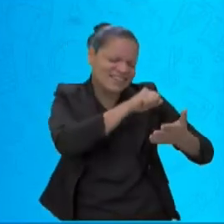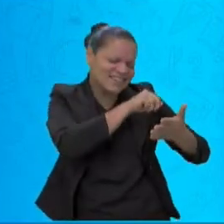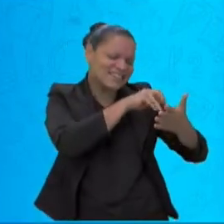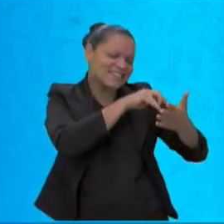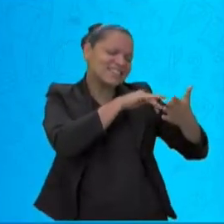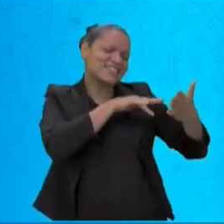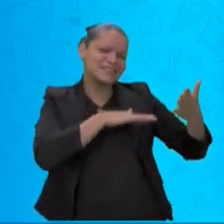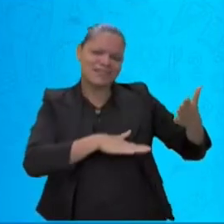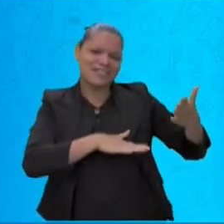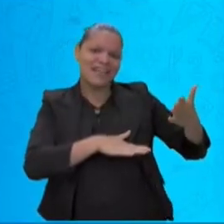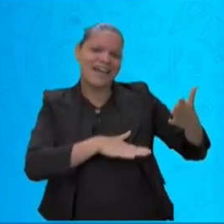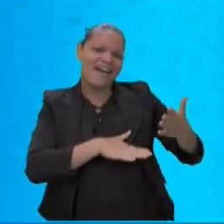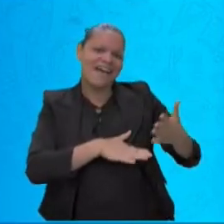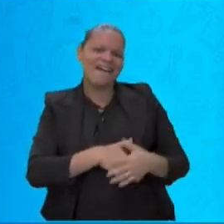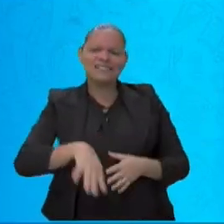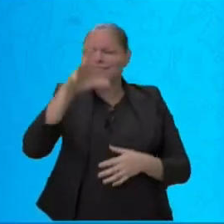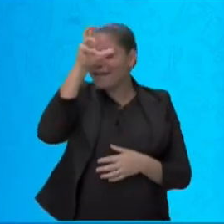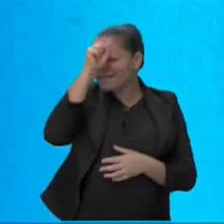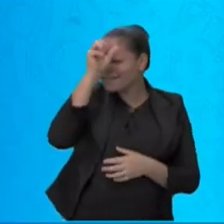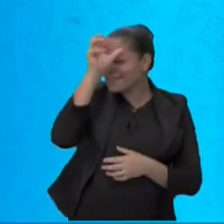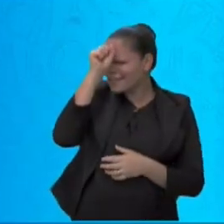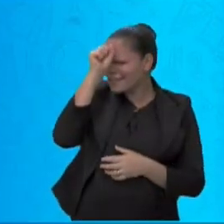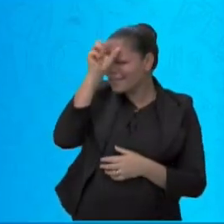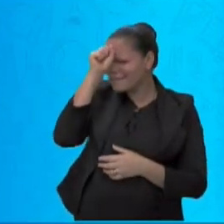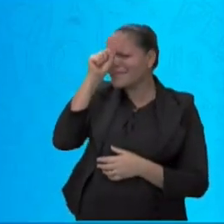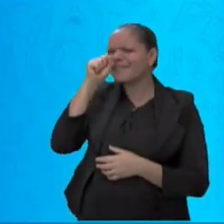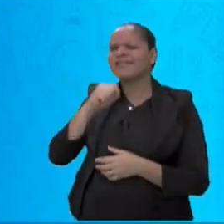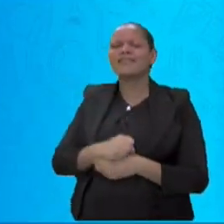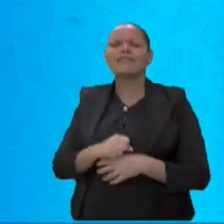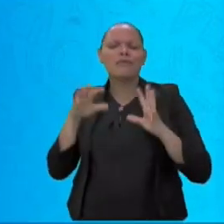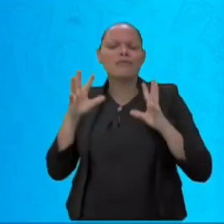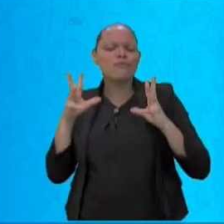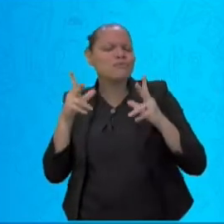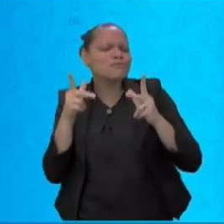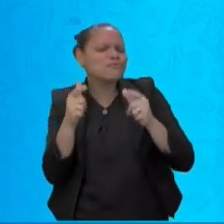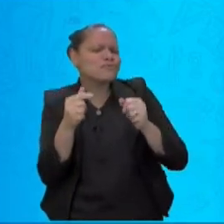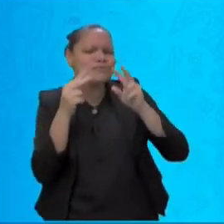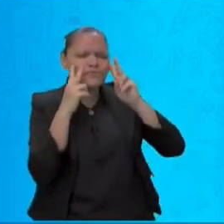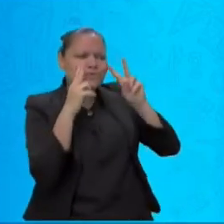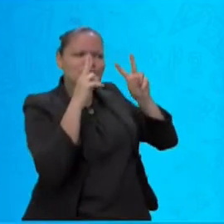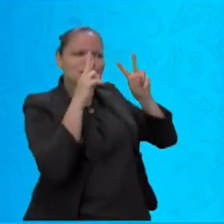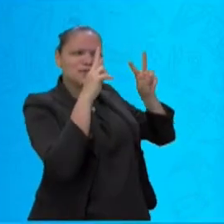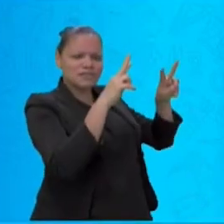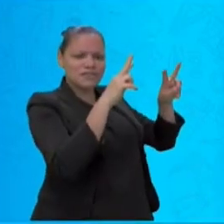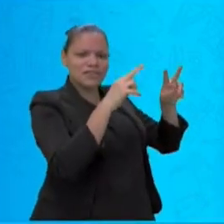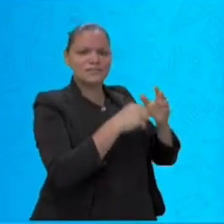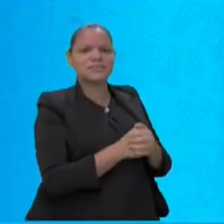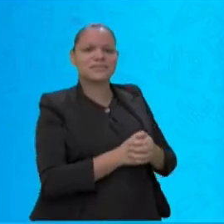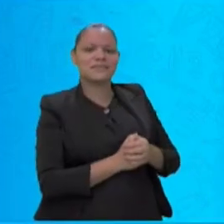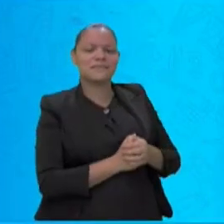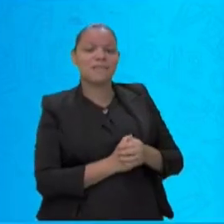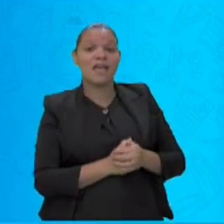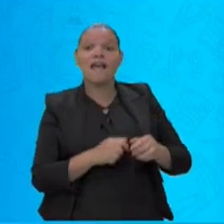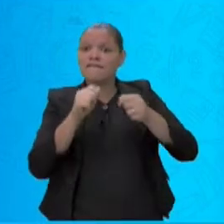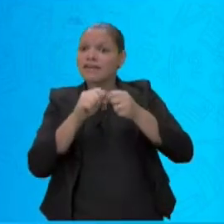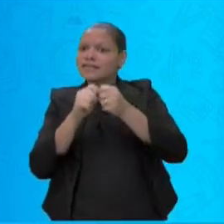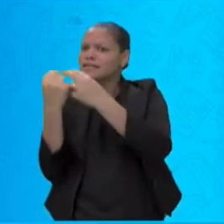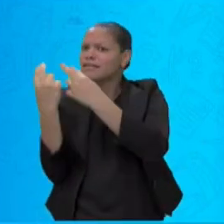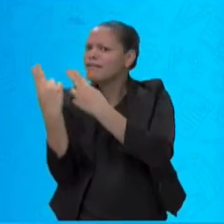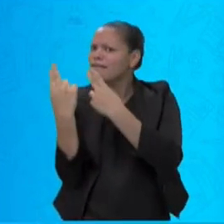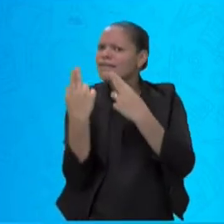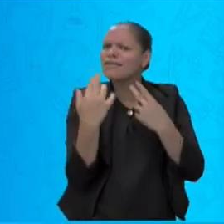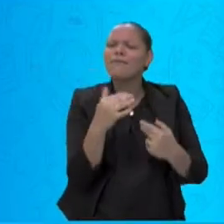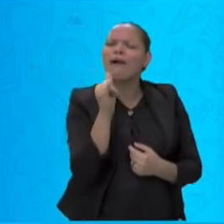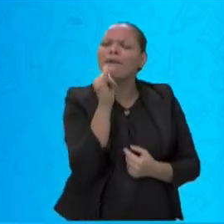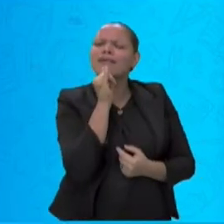vamos lá. Observe as palavras e siga o exemplo no quadro. Preste atenção. Ó, o exemplo que está